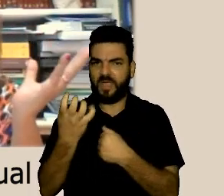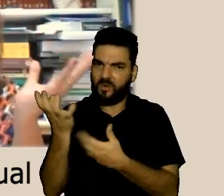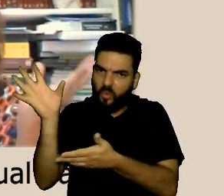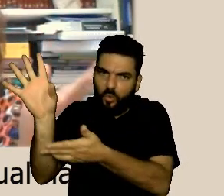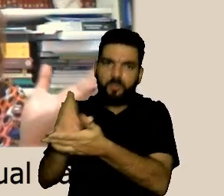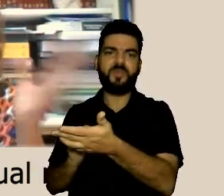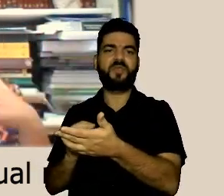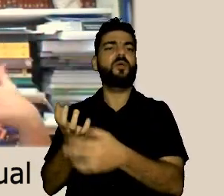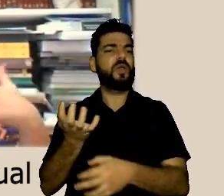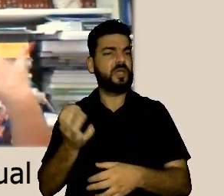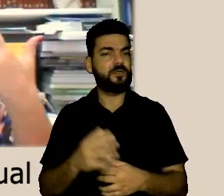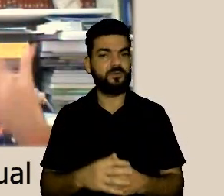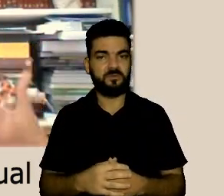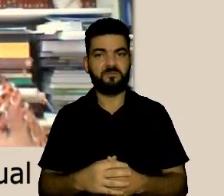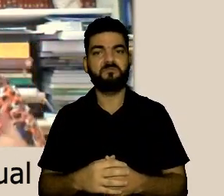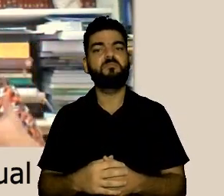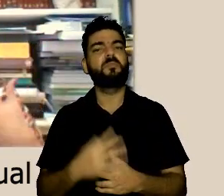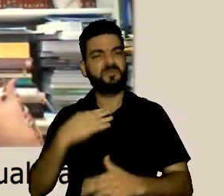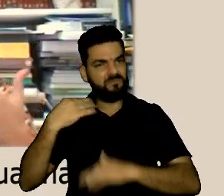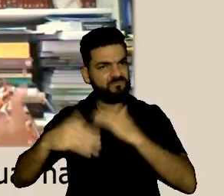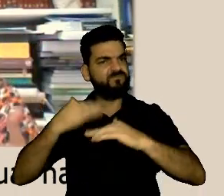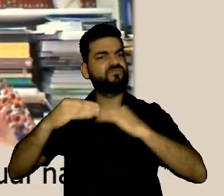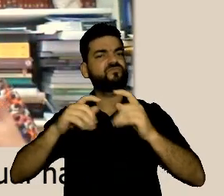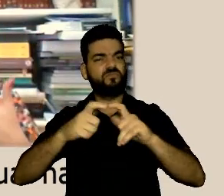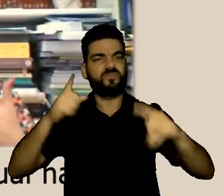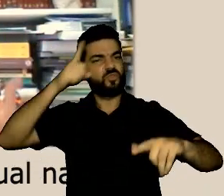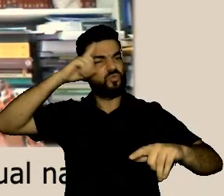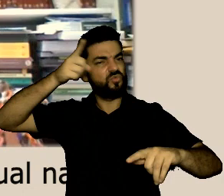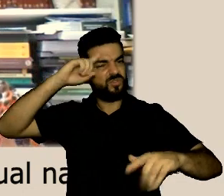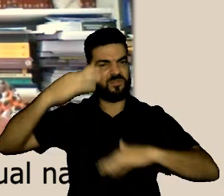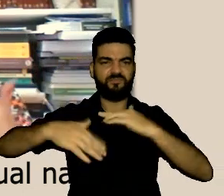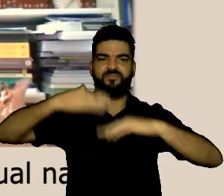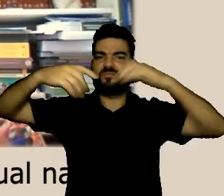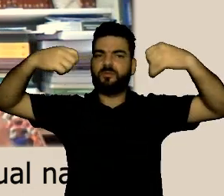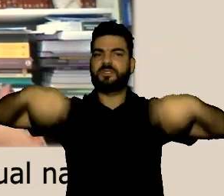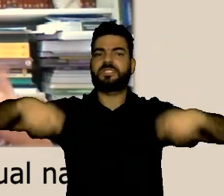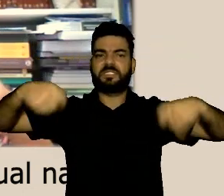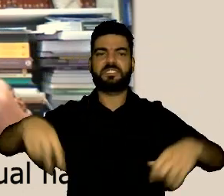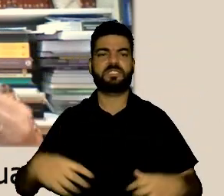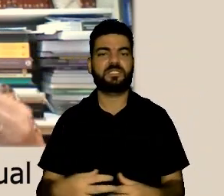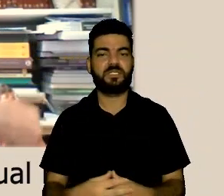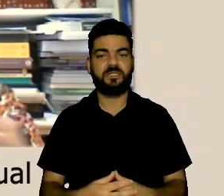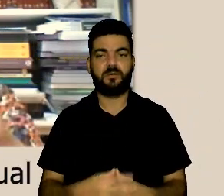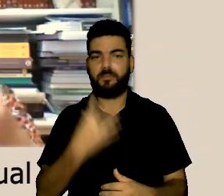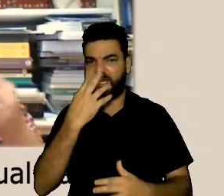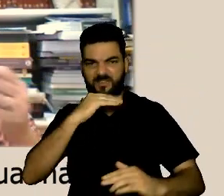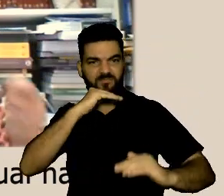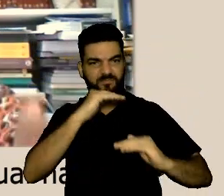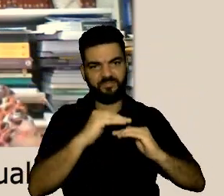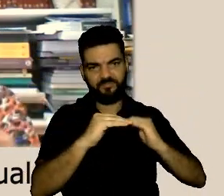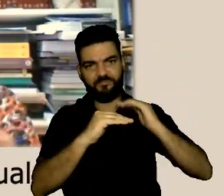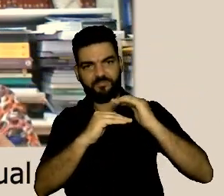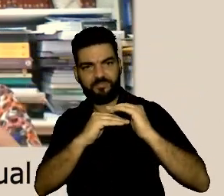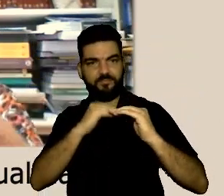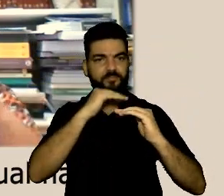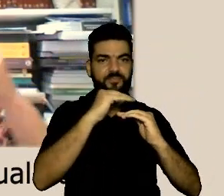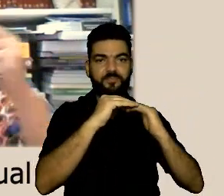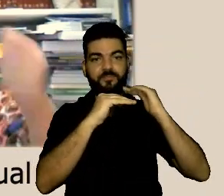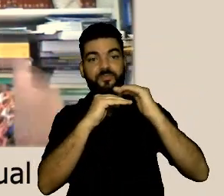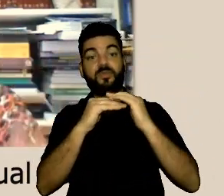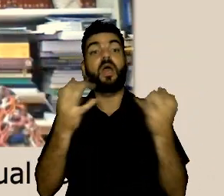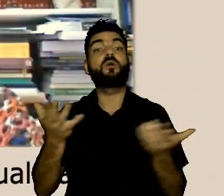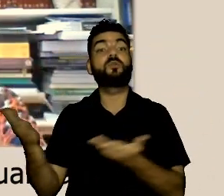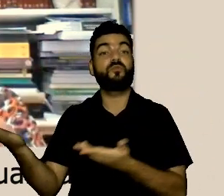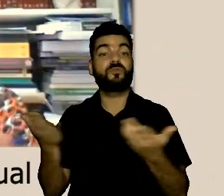seja angústia mas a gente vê que é um caminho que se constrói todo dia e cada